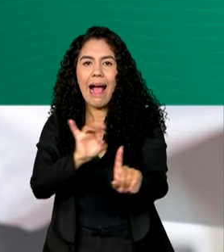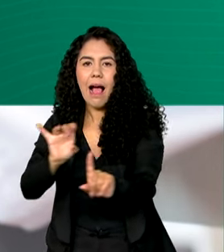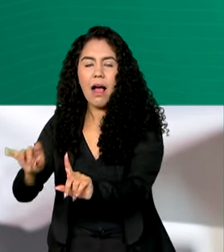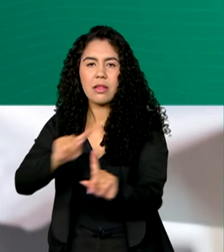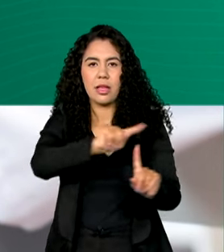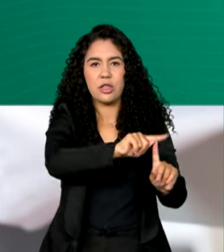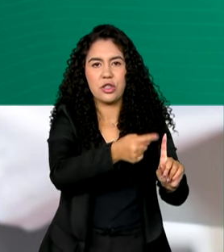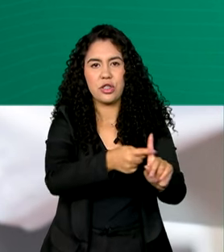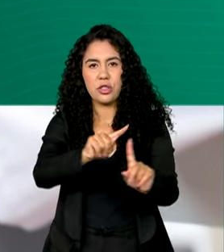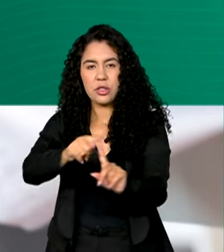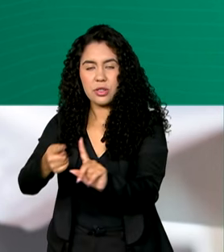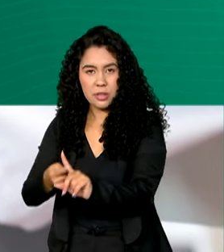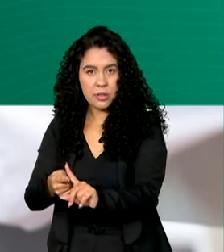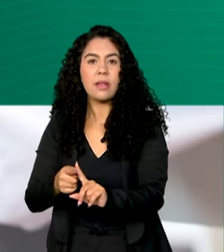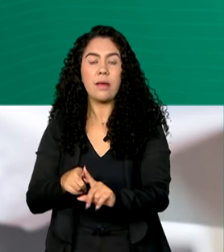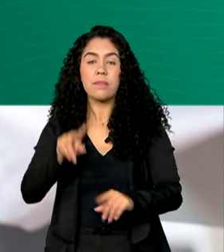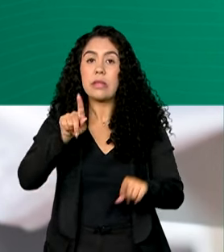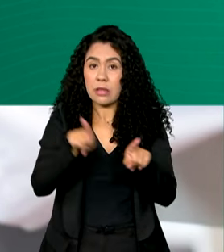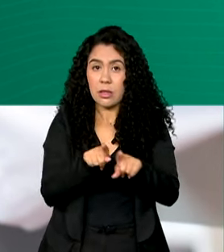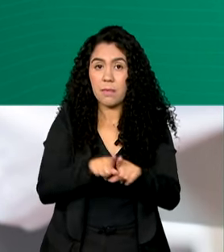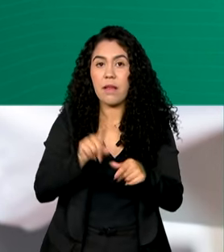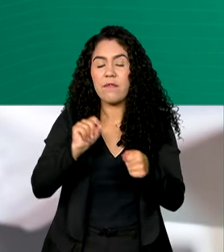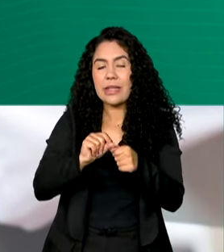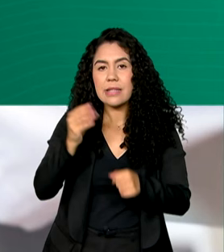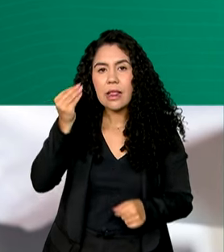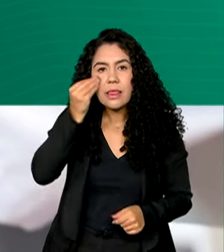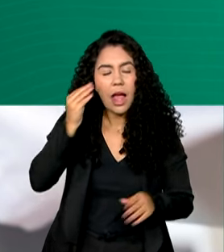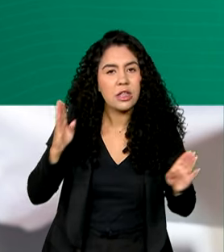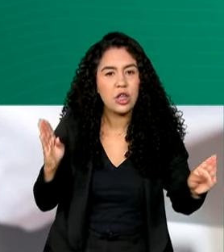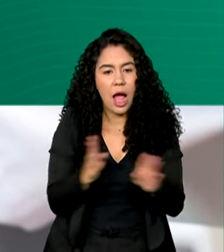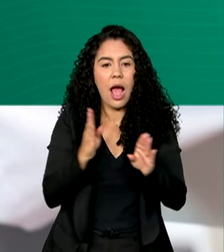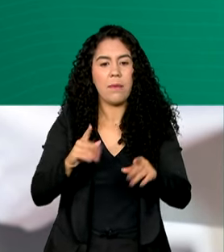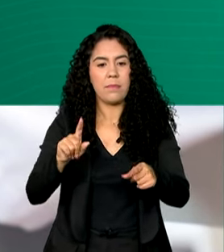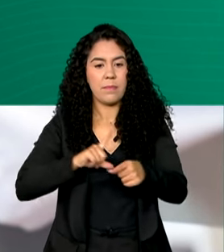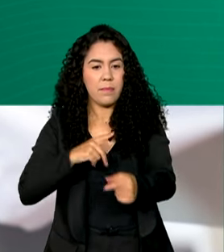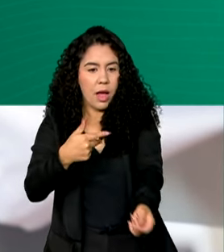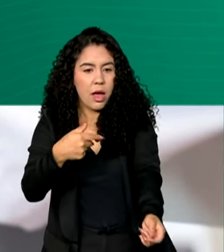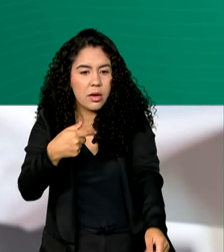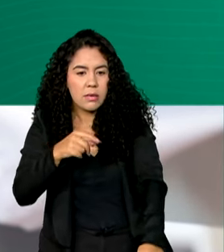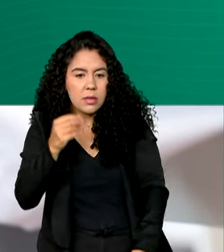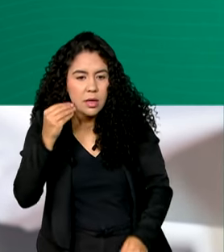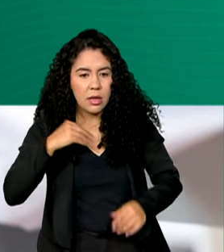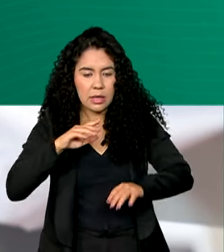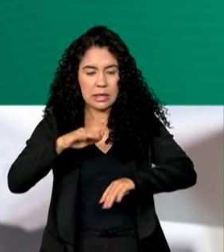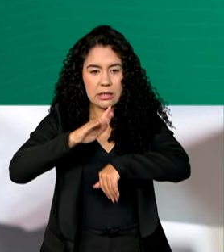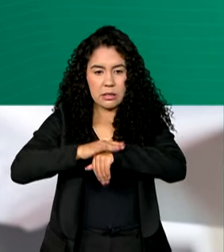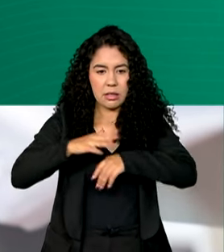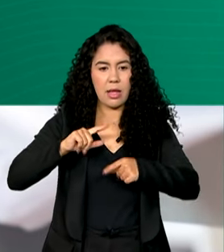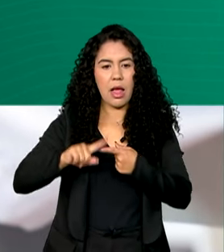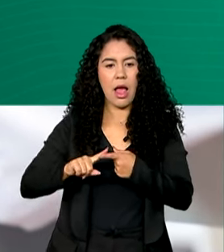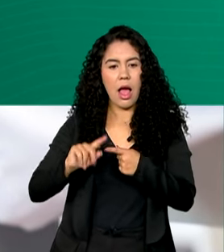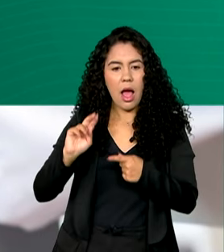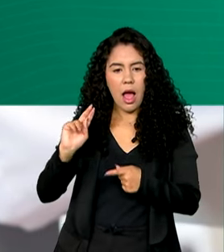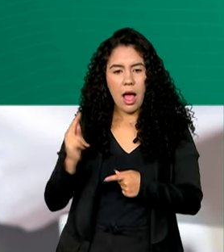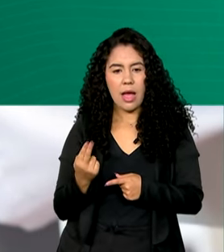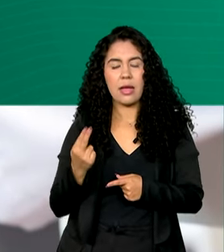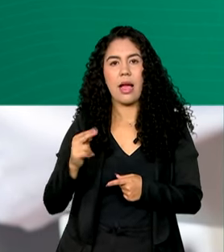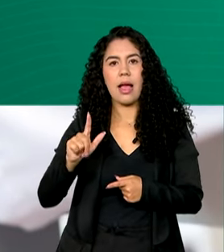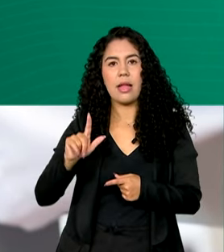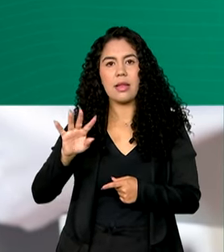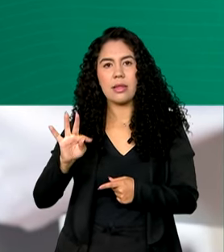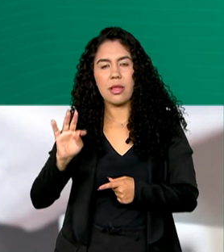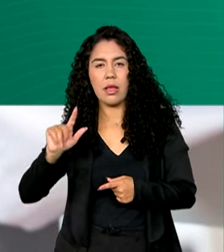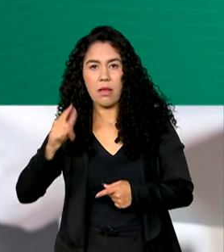-natal passará a ter testes rápidos para HTLV, hepatite B e hepatite C.